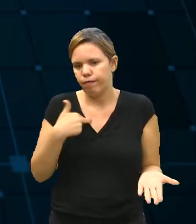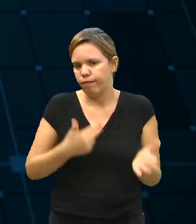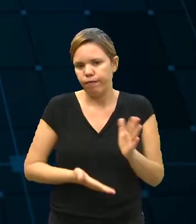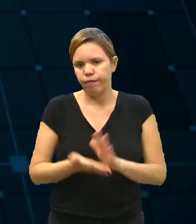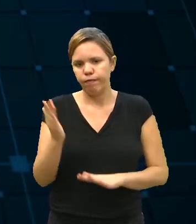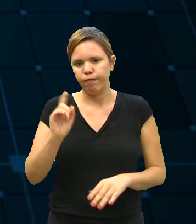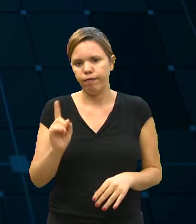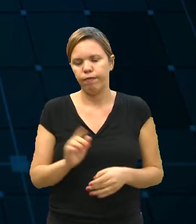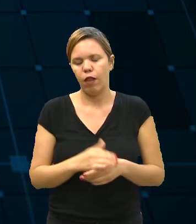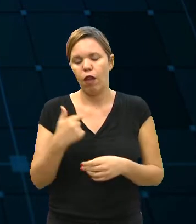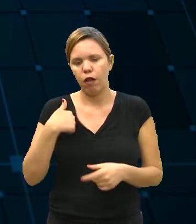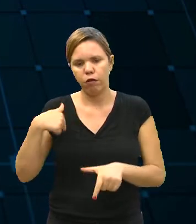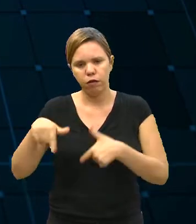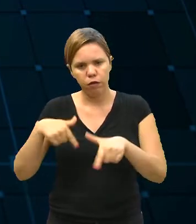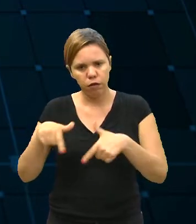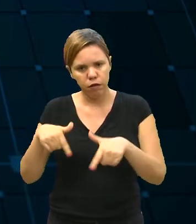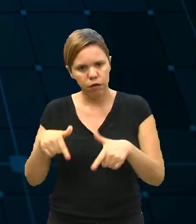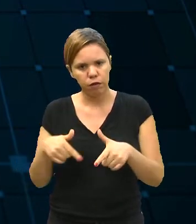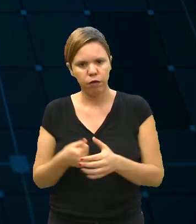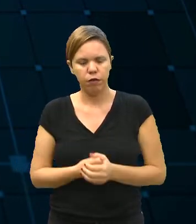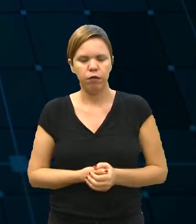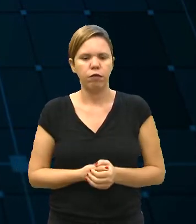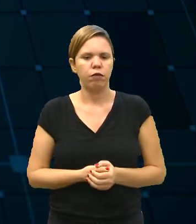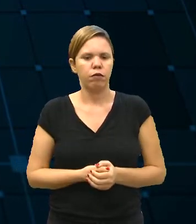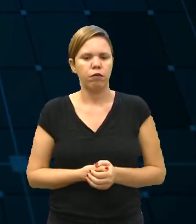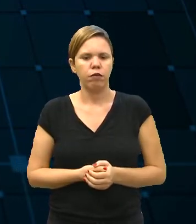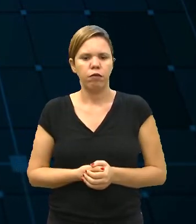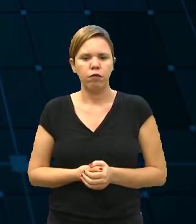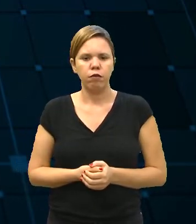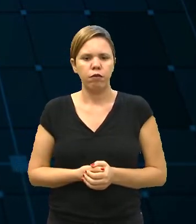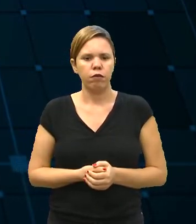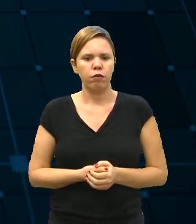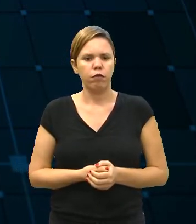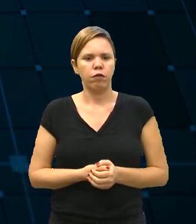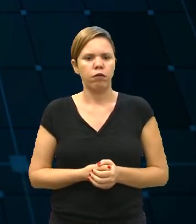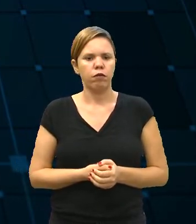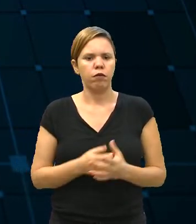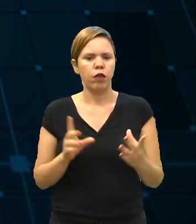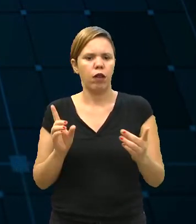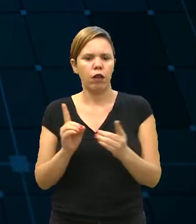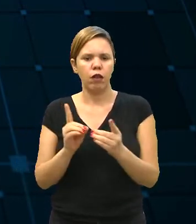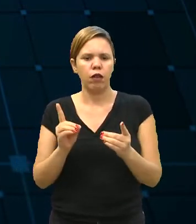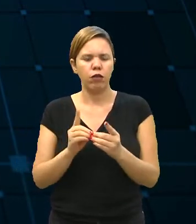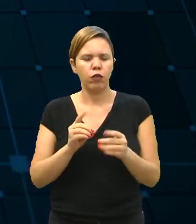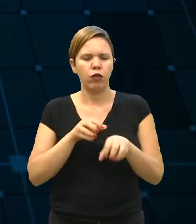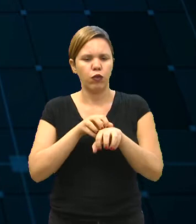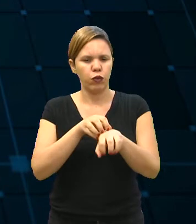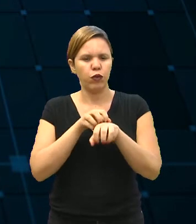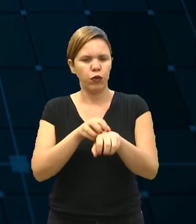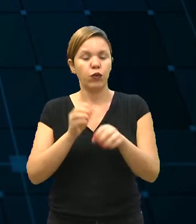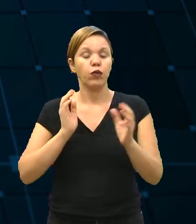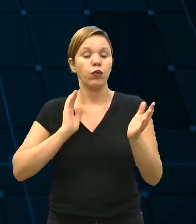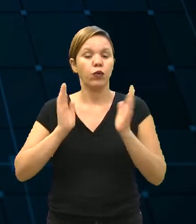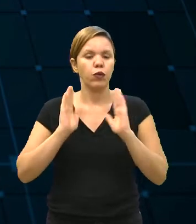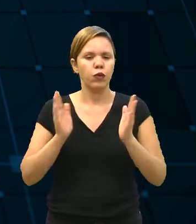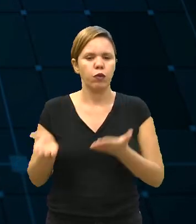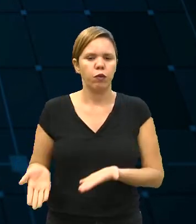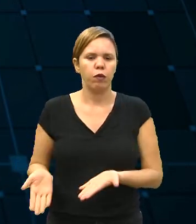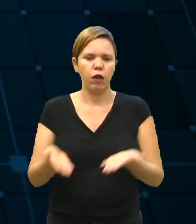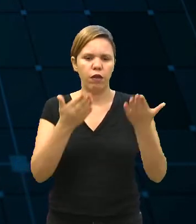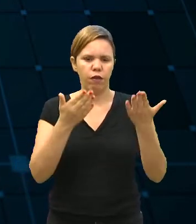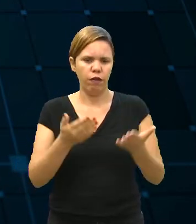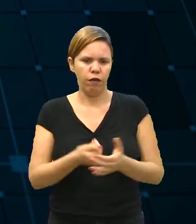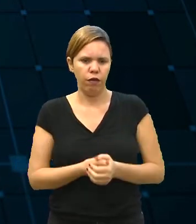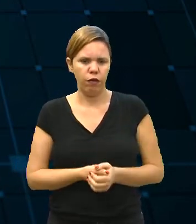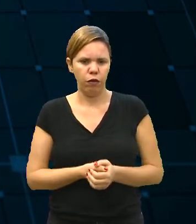de casa, né? Eu, como trabalho numa prestação de serviço no transporte de